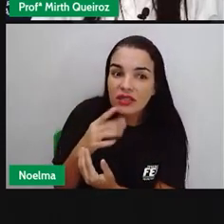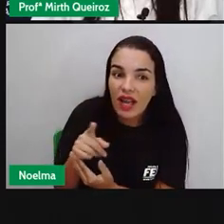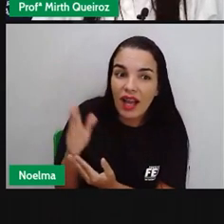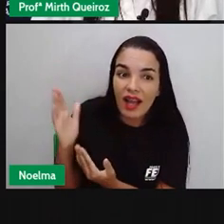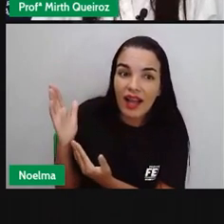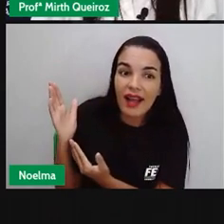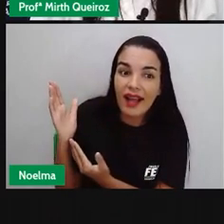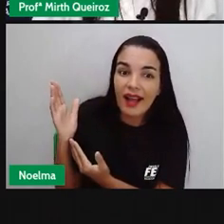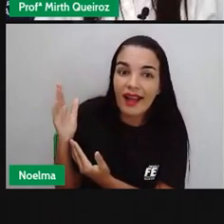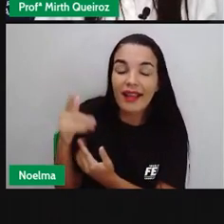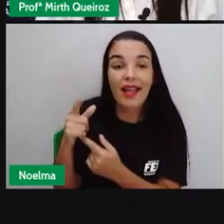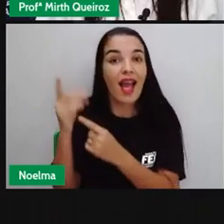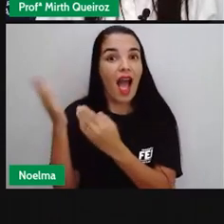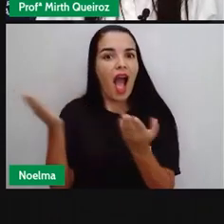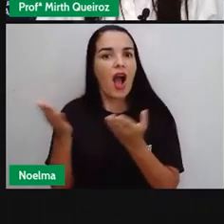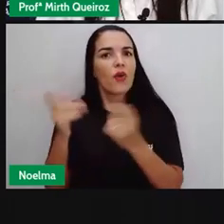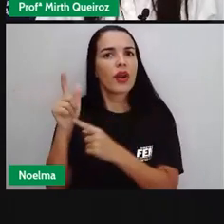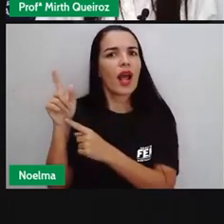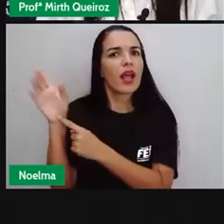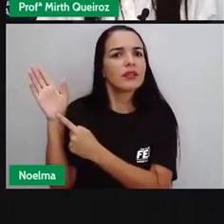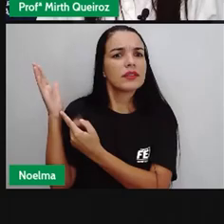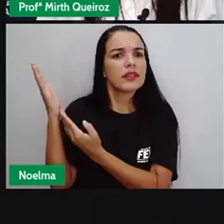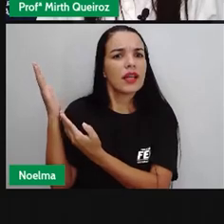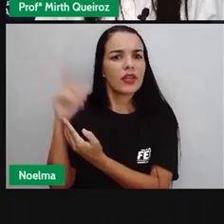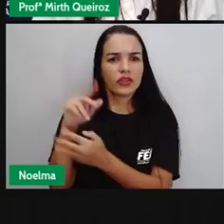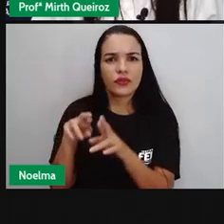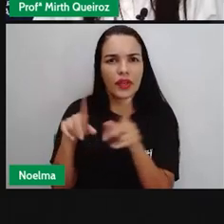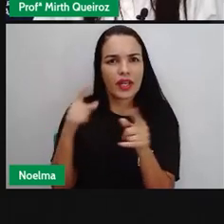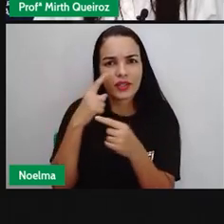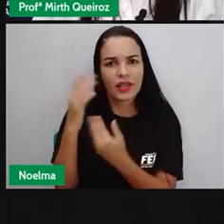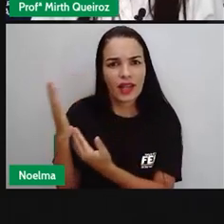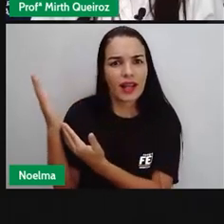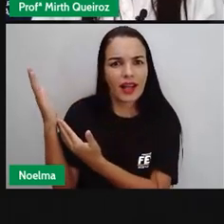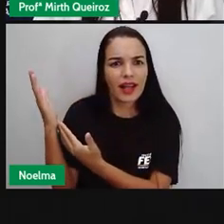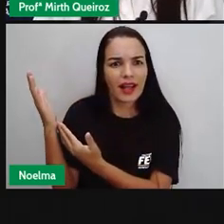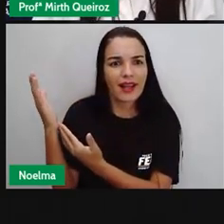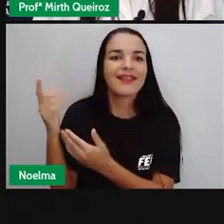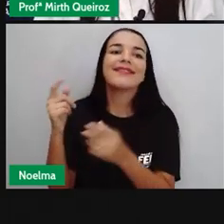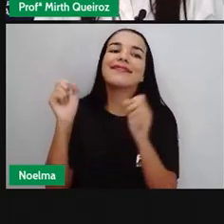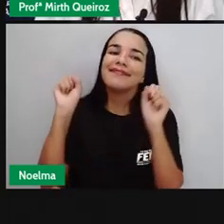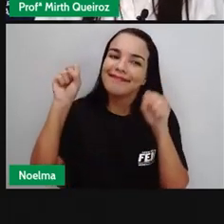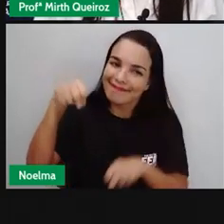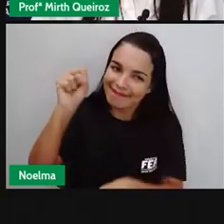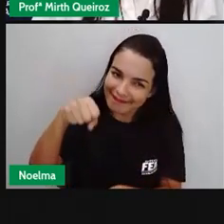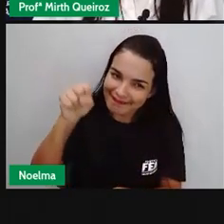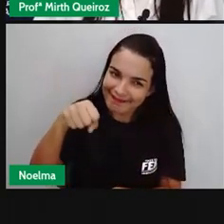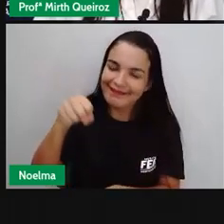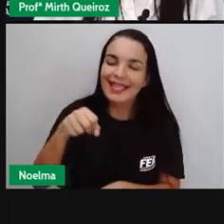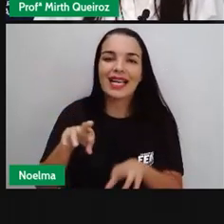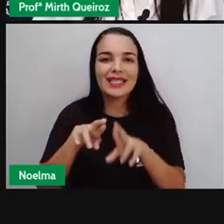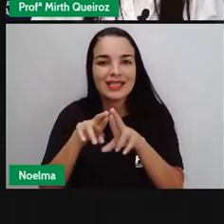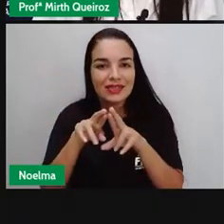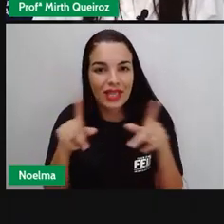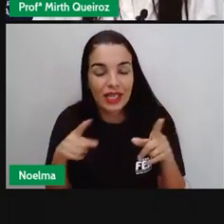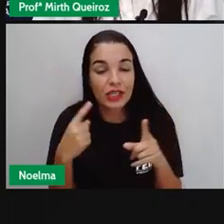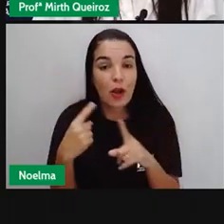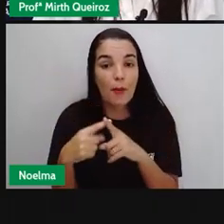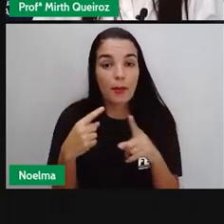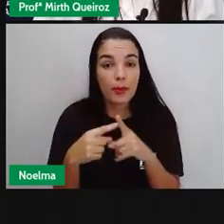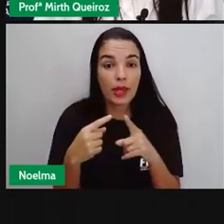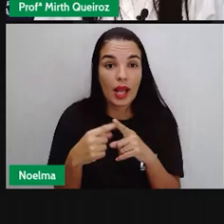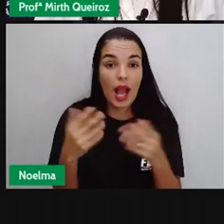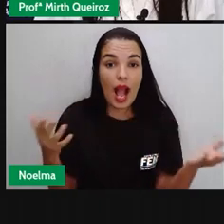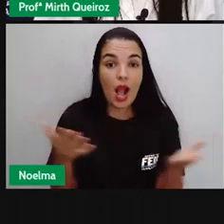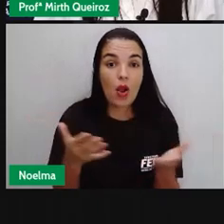instrumentos? E esses são diferentes Do que vocês acabaram de ver? São um pouquinho diferentes, né? Por quê? Porque